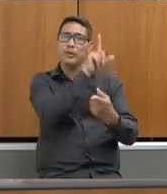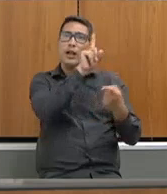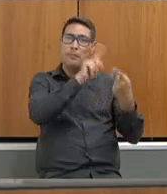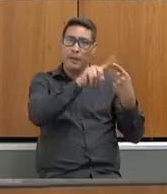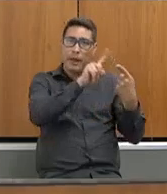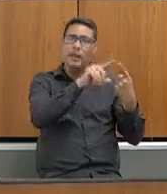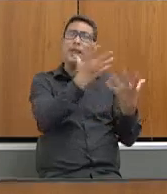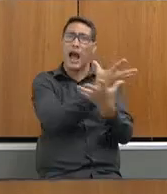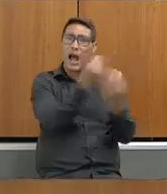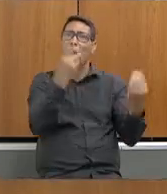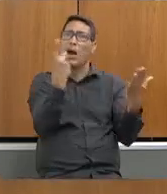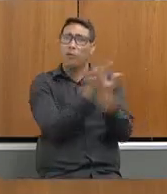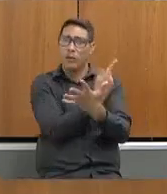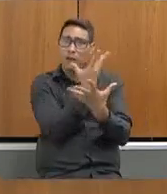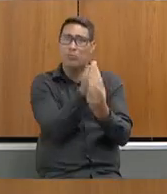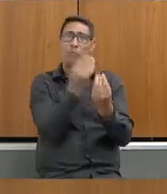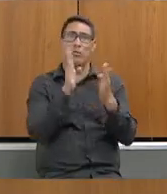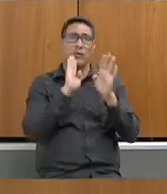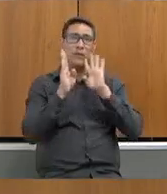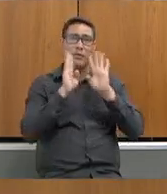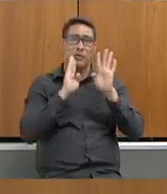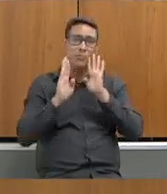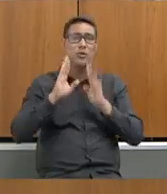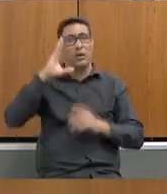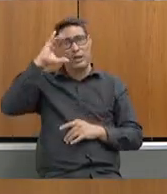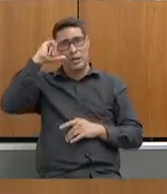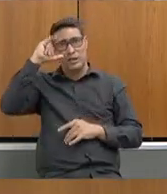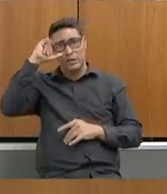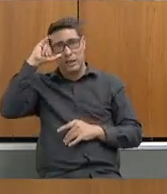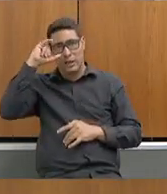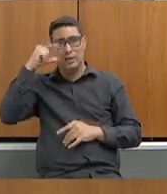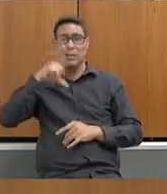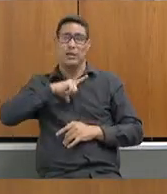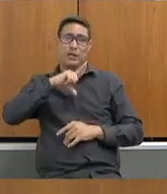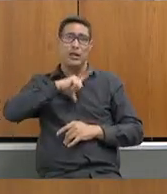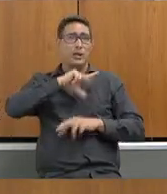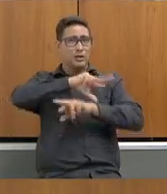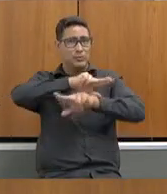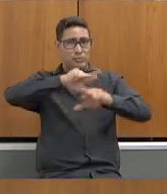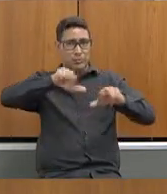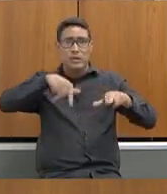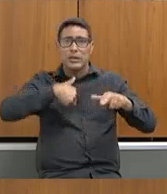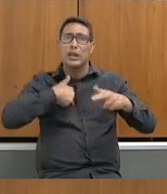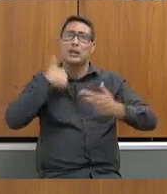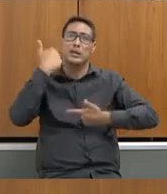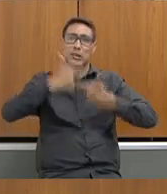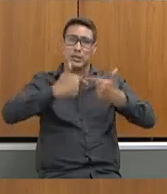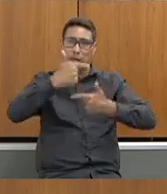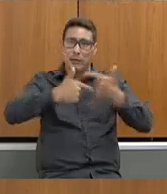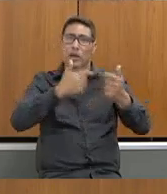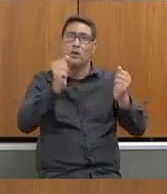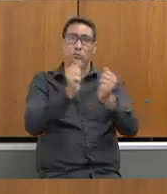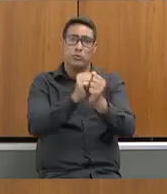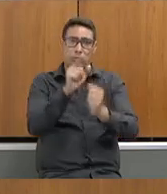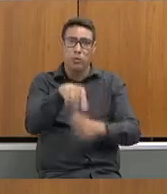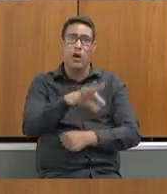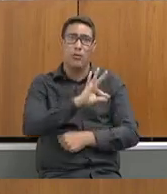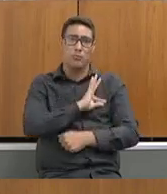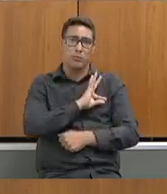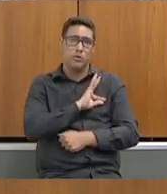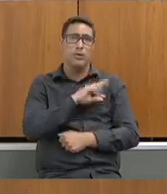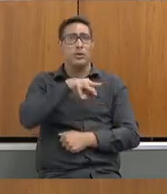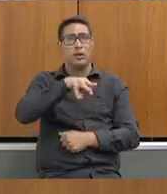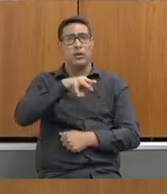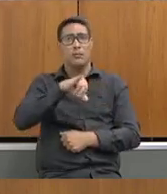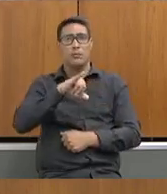acontecem, no Facebook, no Instagram, estamos em um um fluxo definido com a Polícia Militar para que ela haja